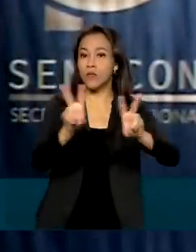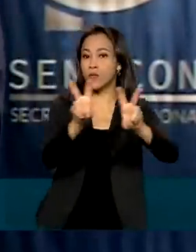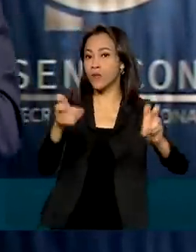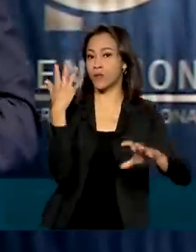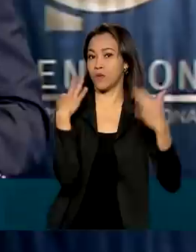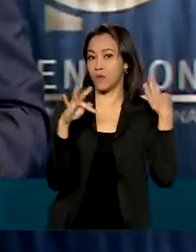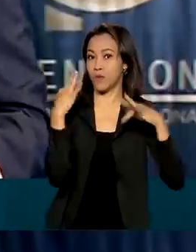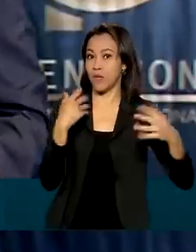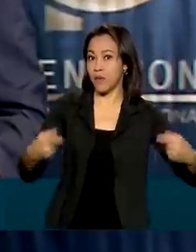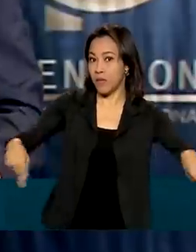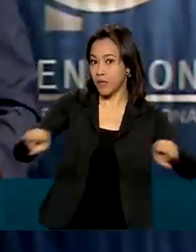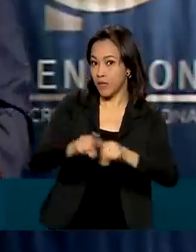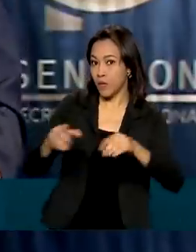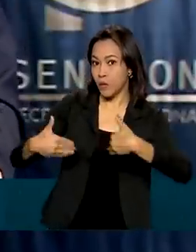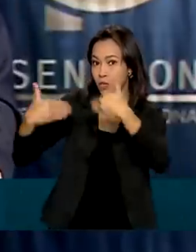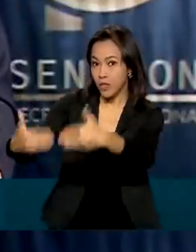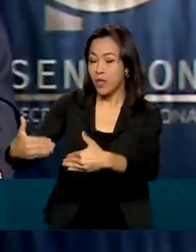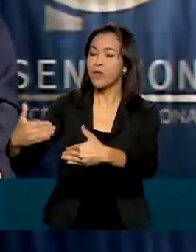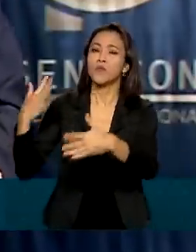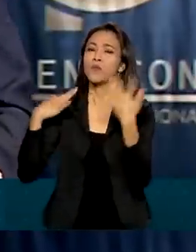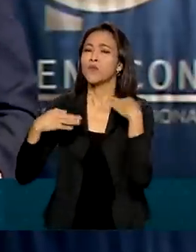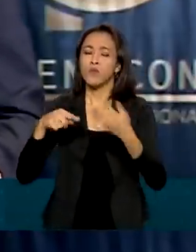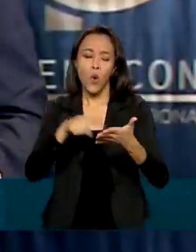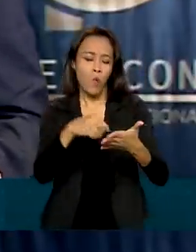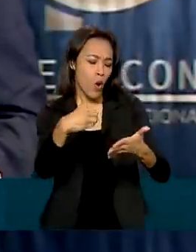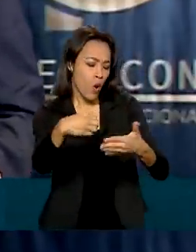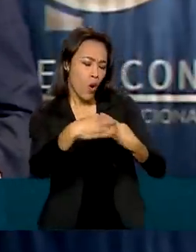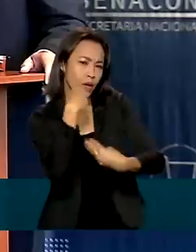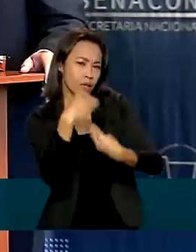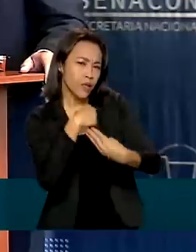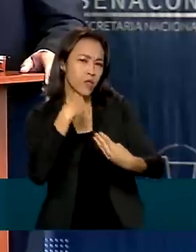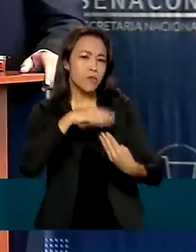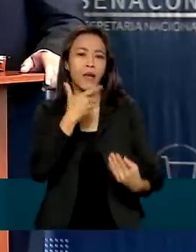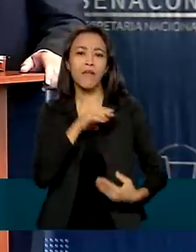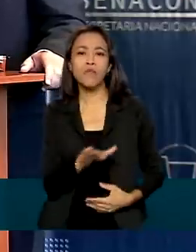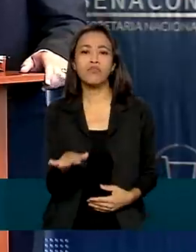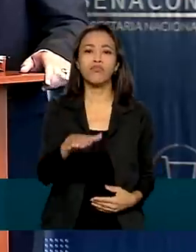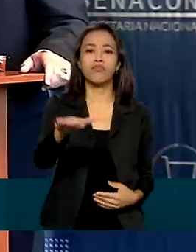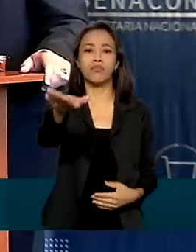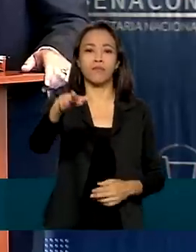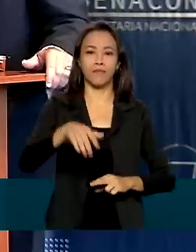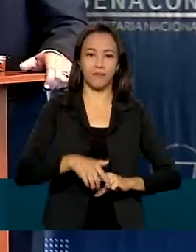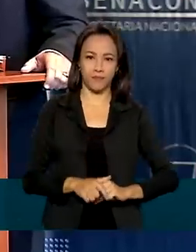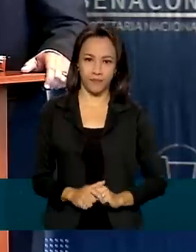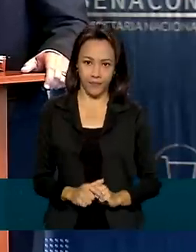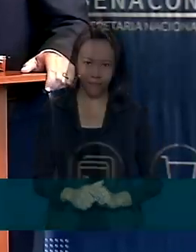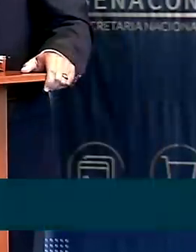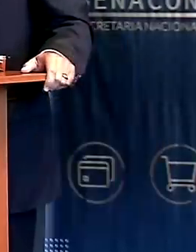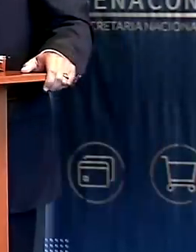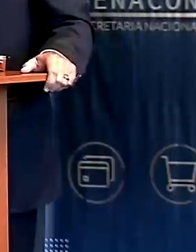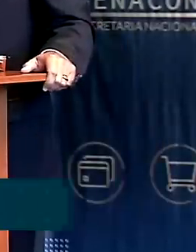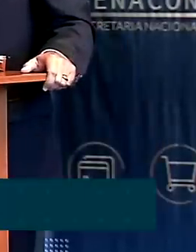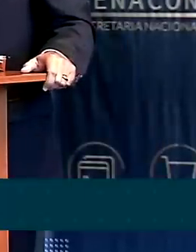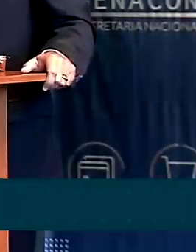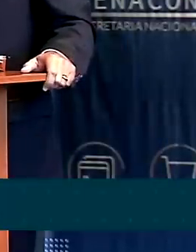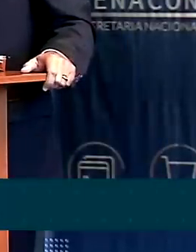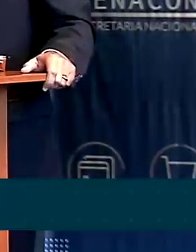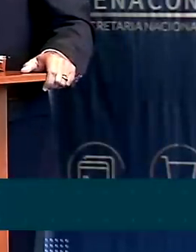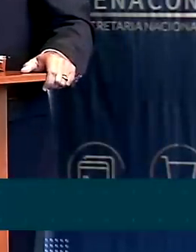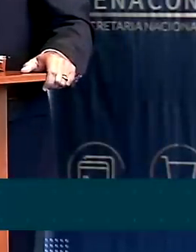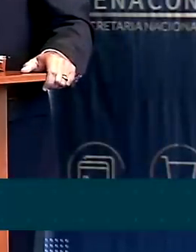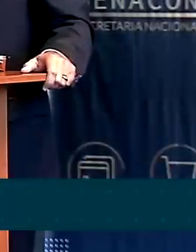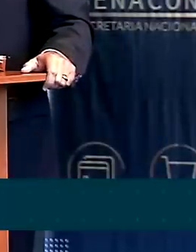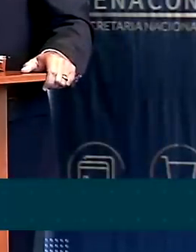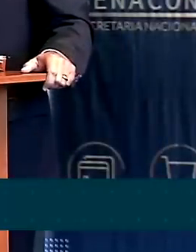com o Ministério do Turismo, com dicas para quem vai pegar a estrada. Orientações que vão desde itens obrigatórios de segurança